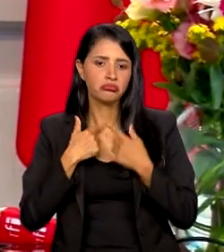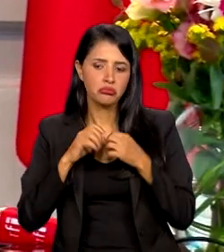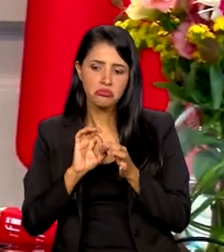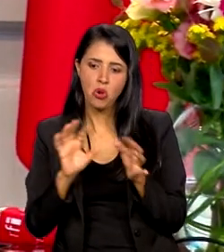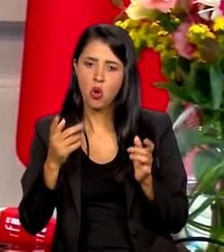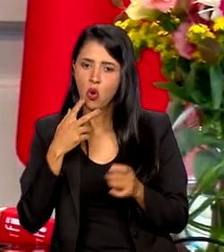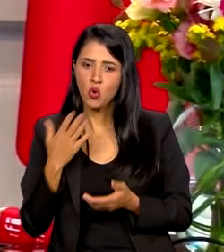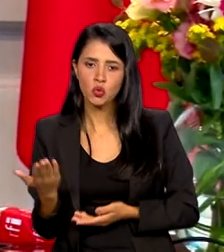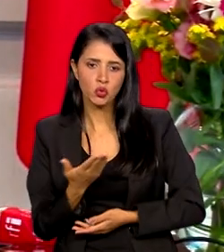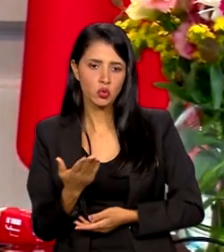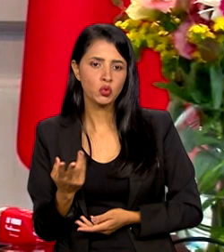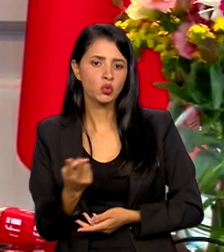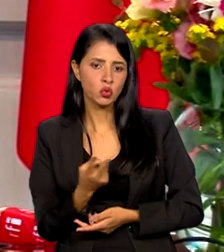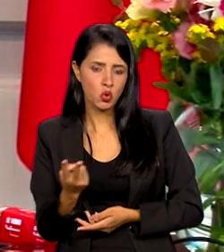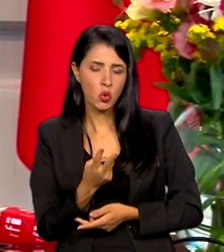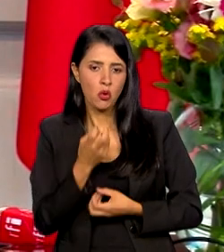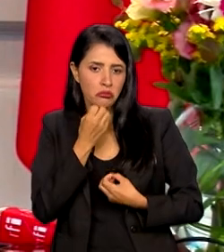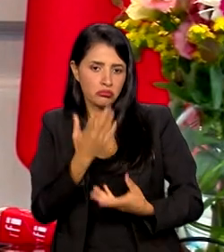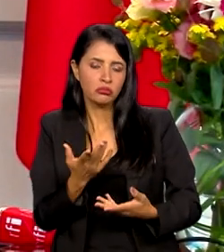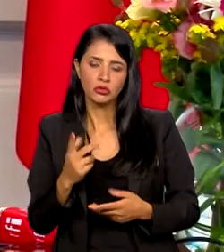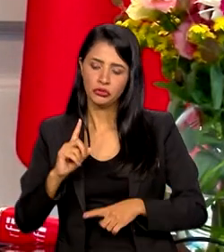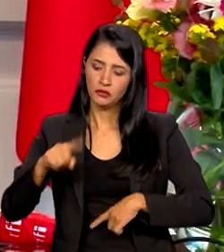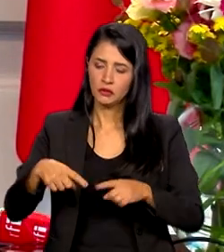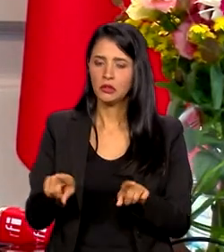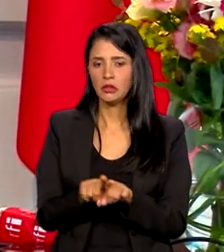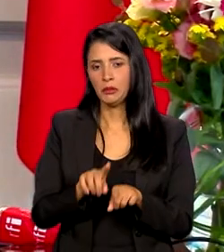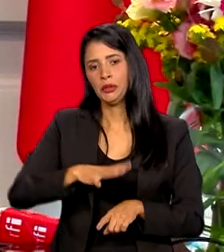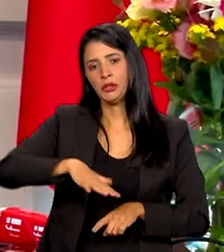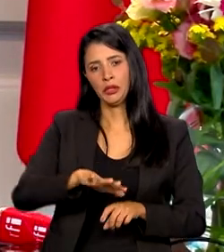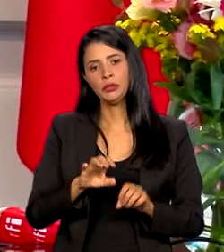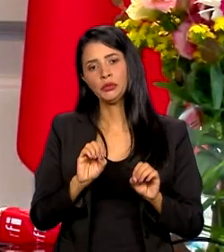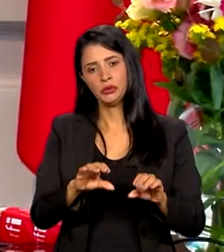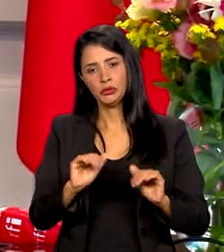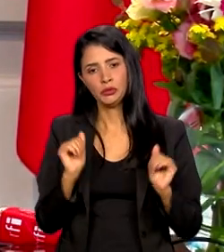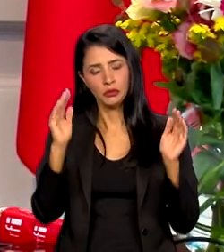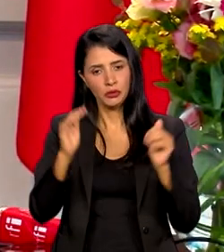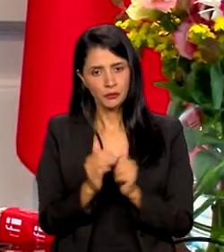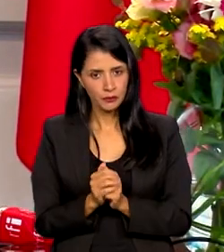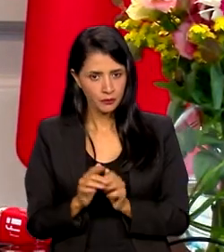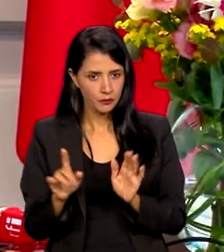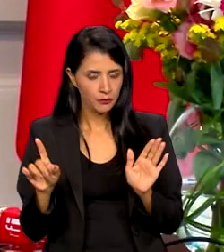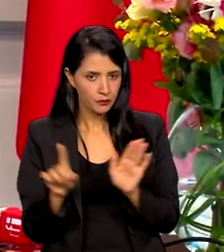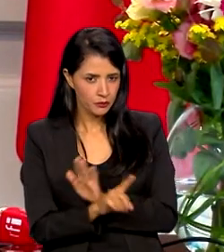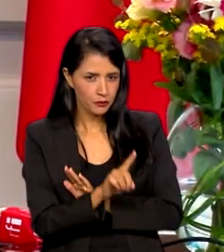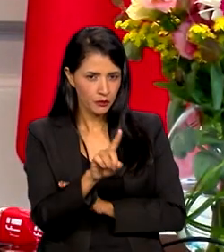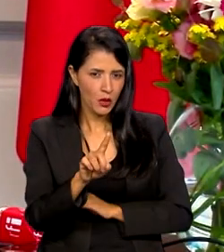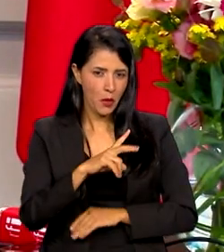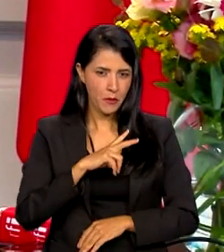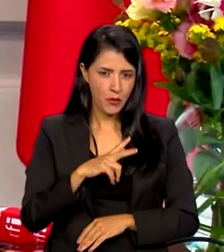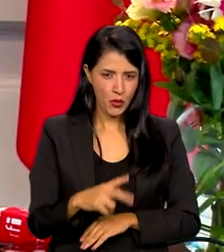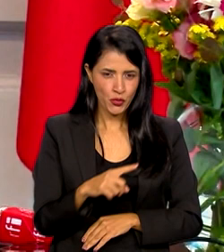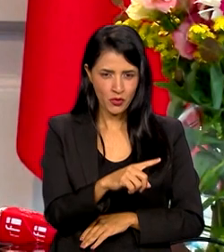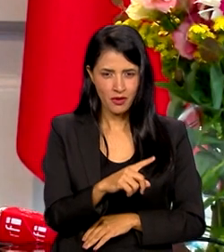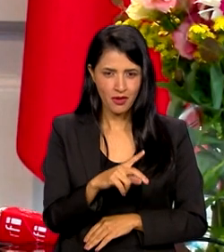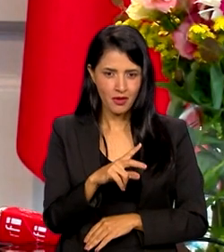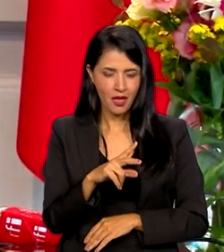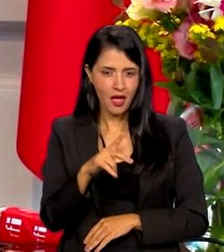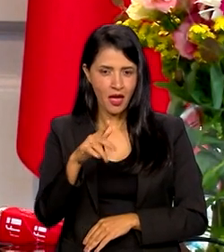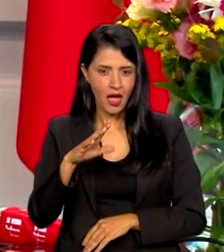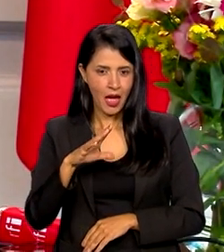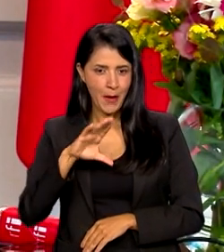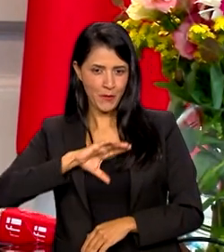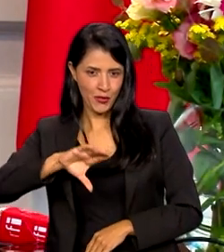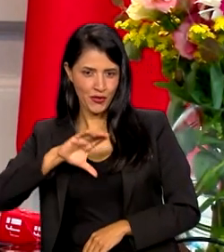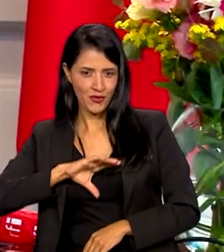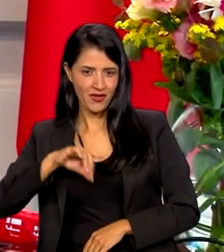partes para que a possa avançar também no ensino superior. Houve alguma definição em relação ao uso do português do Brasil no sistema